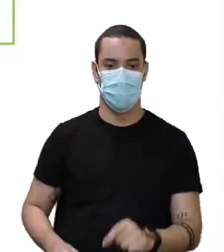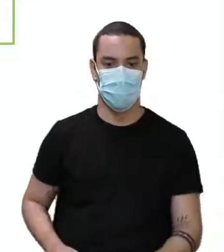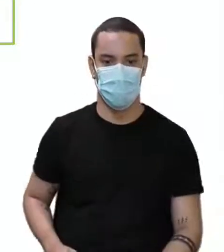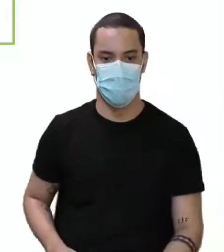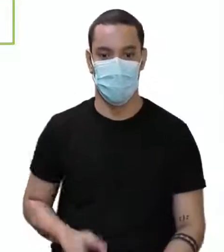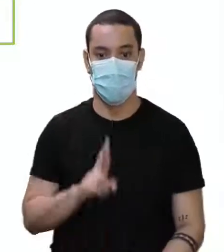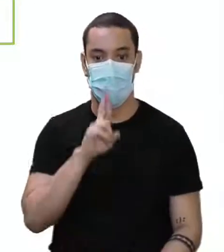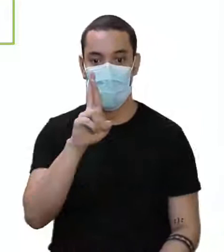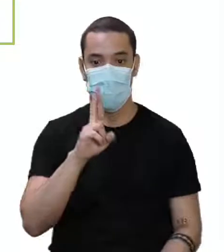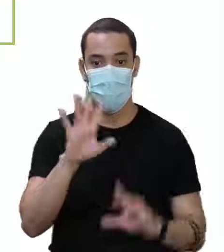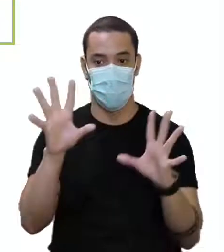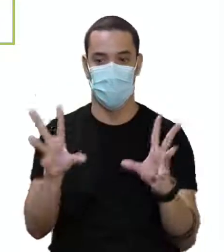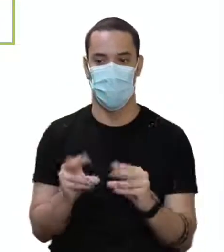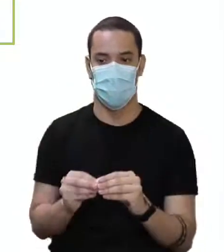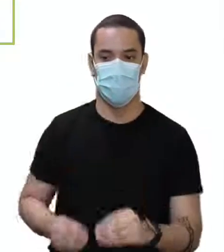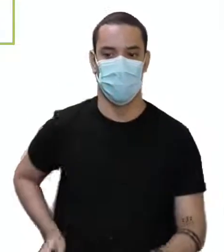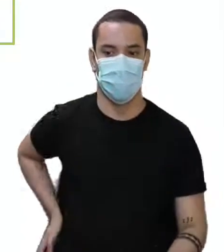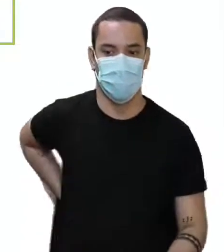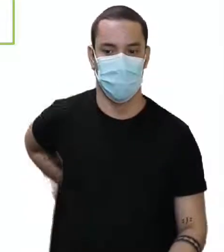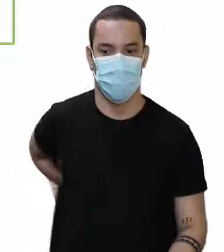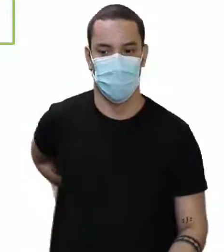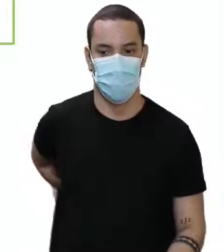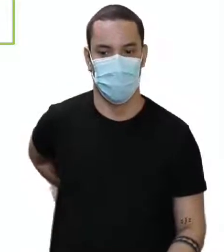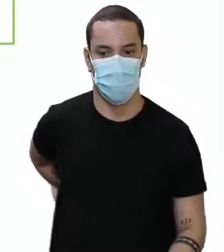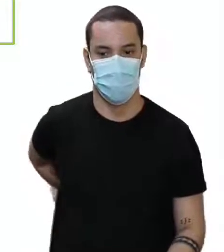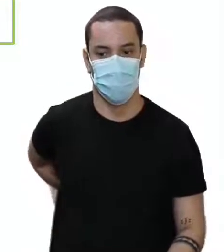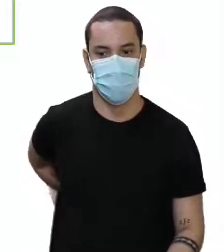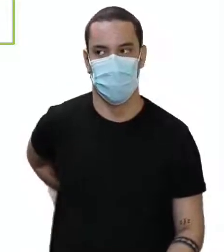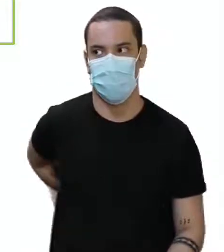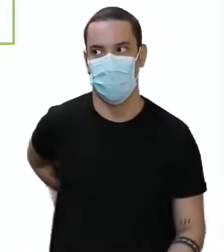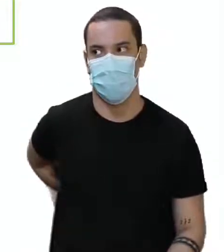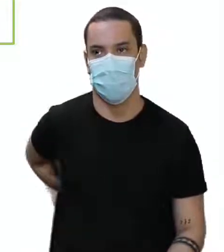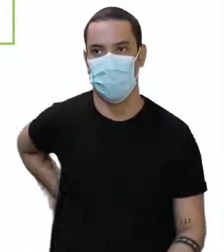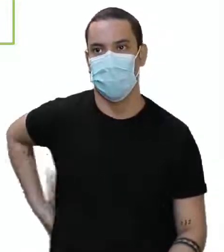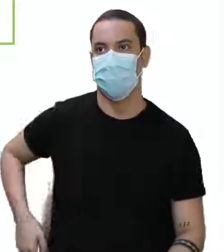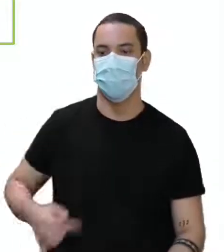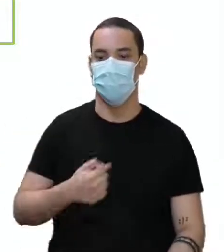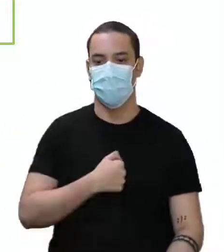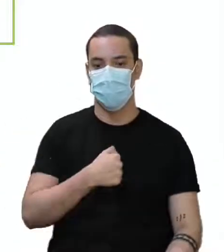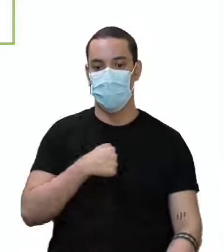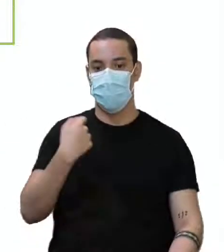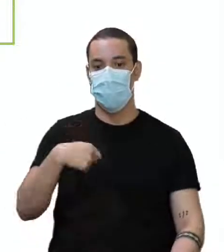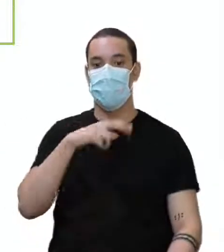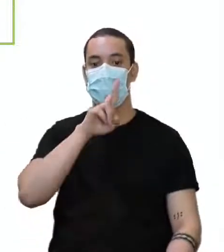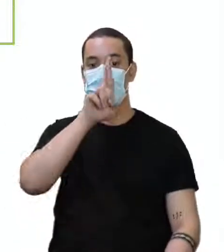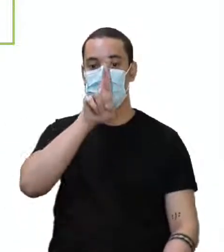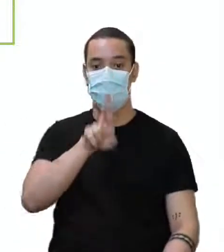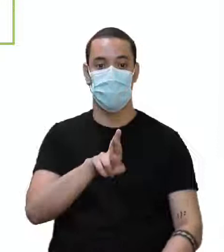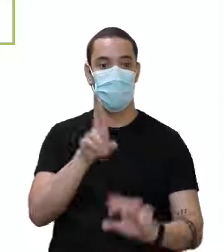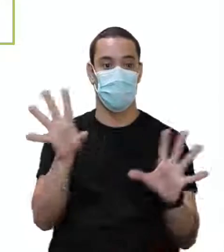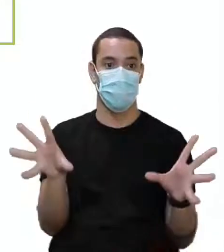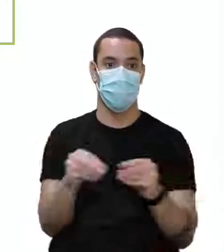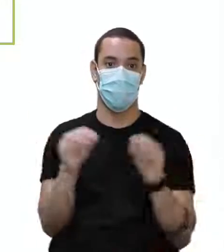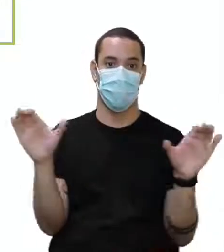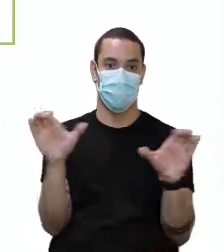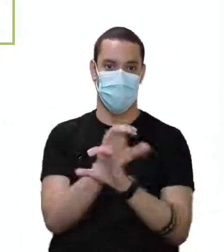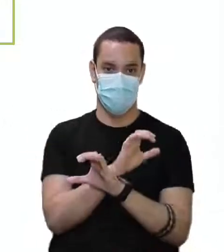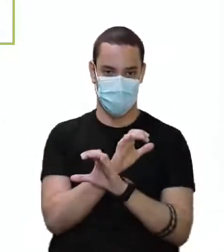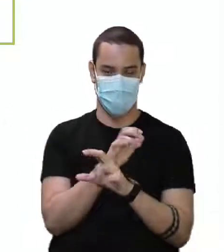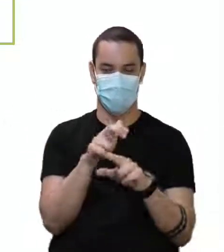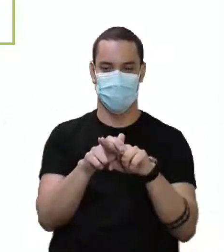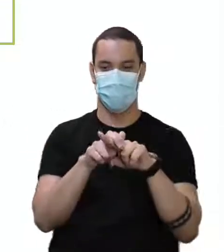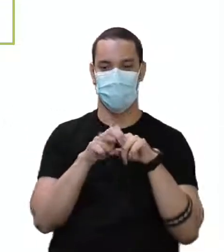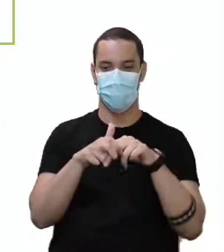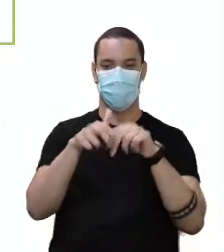respostas curtas, onde eu não preciso responder de uma forma mais completa. E aí eu faço o quê?